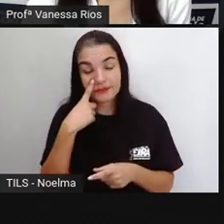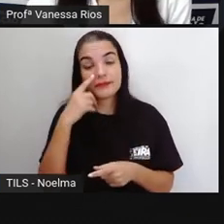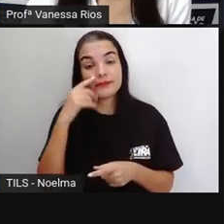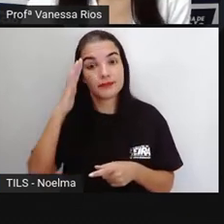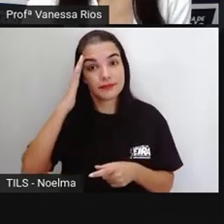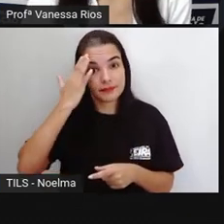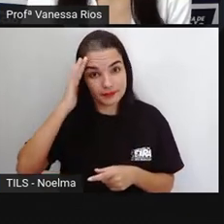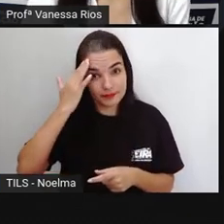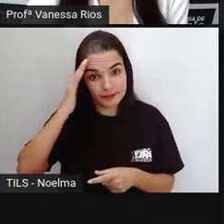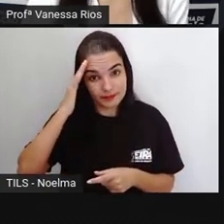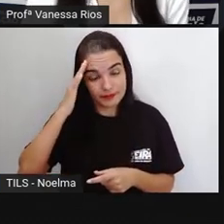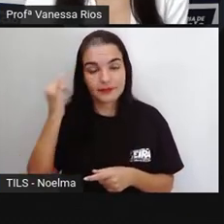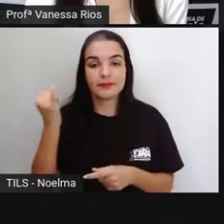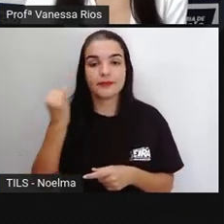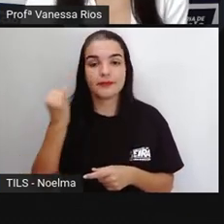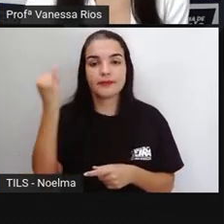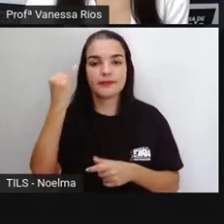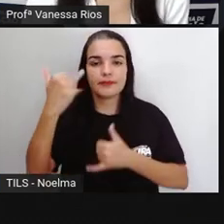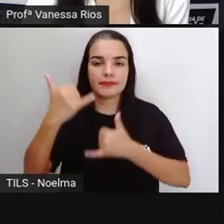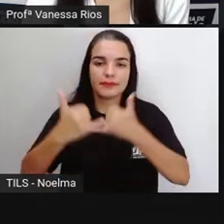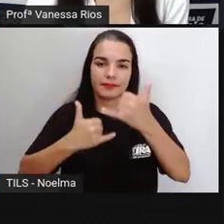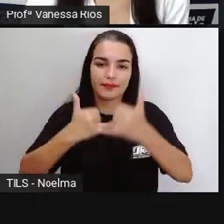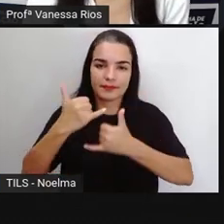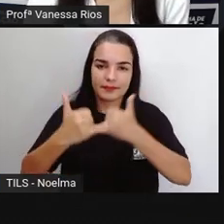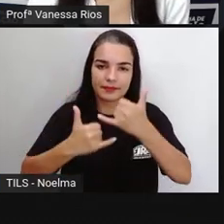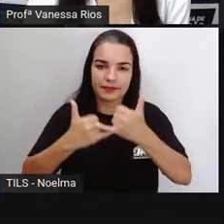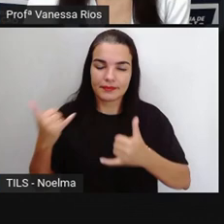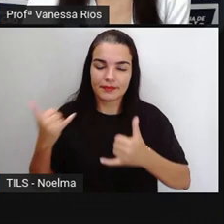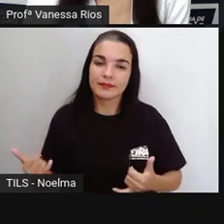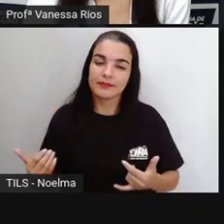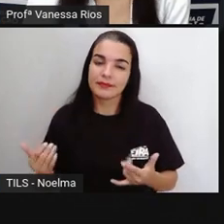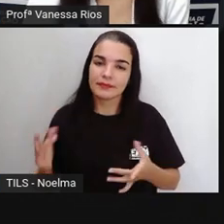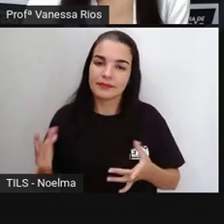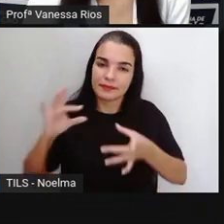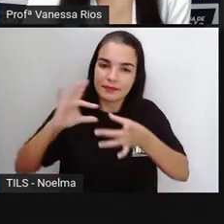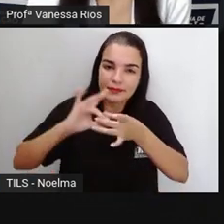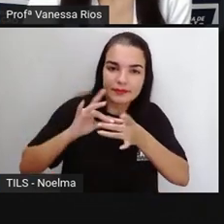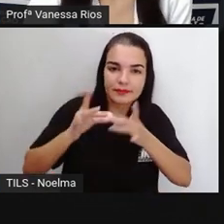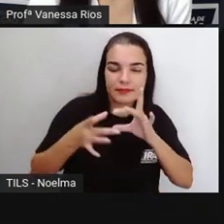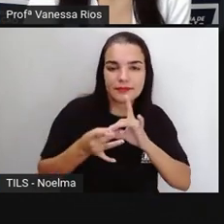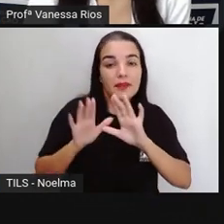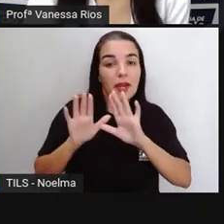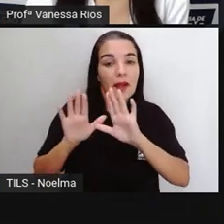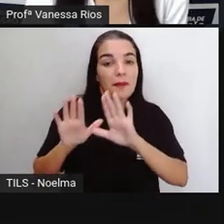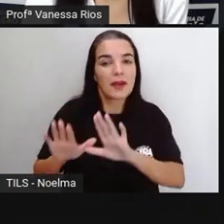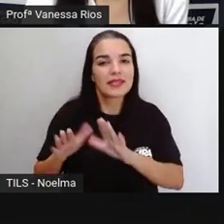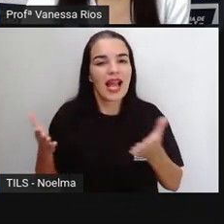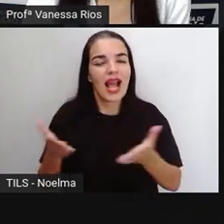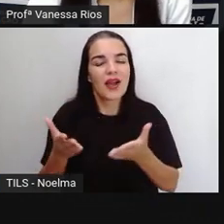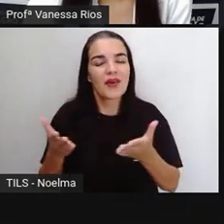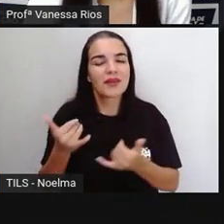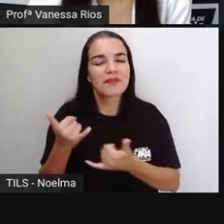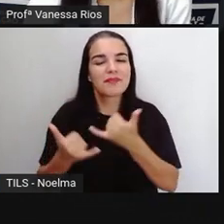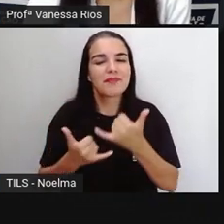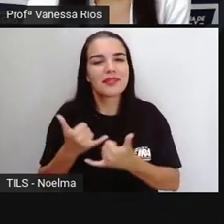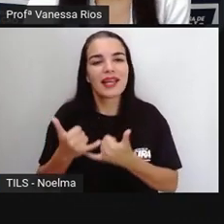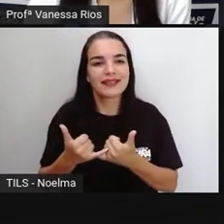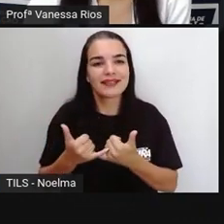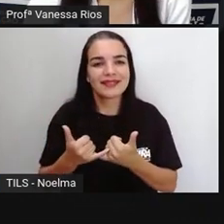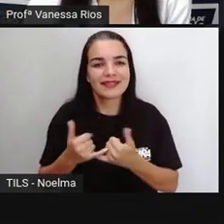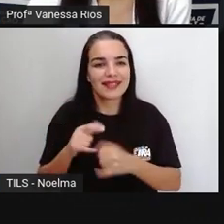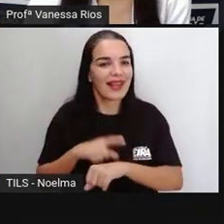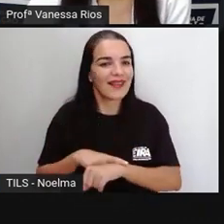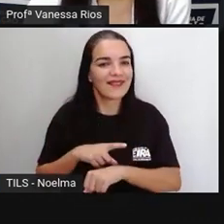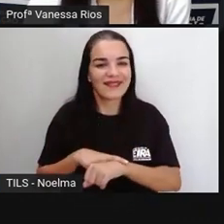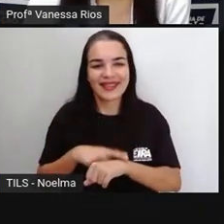entender a importância das brincadeiras dentro desse contexto. Mas aí agora é hora de brincar, certo? É